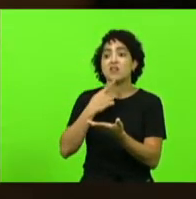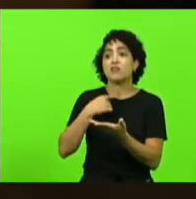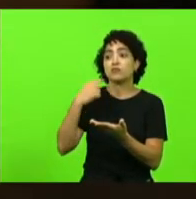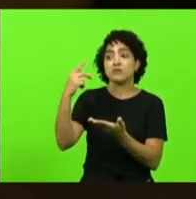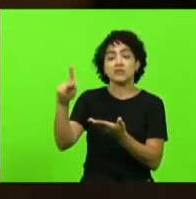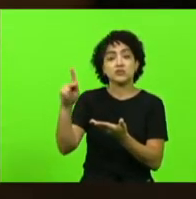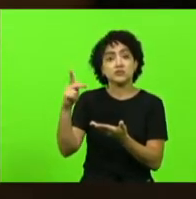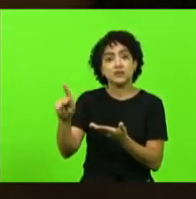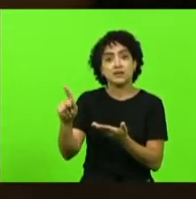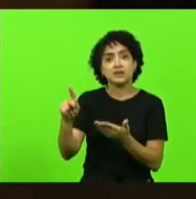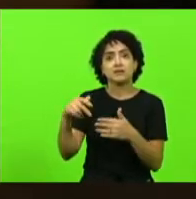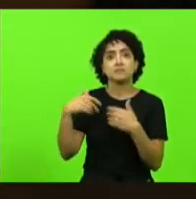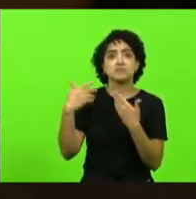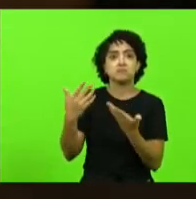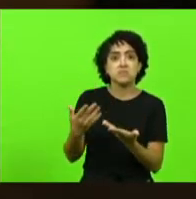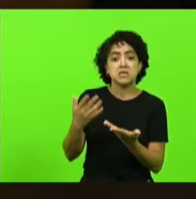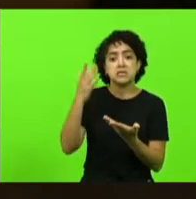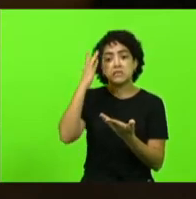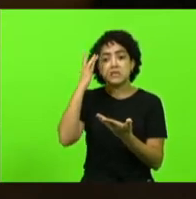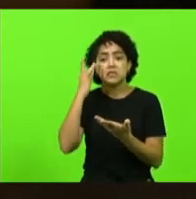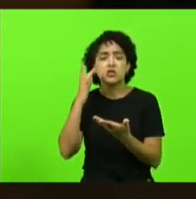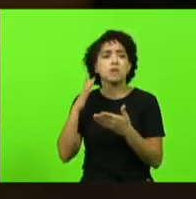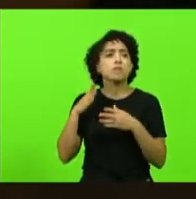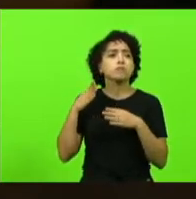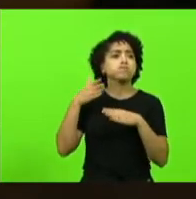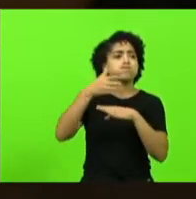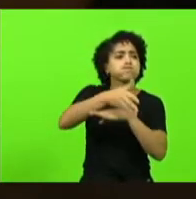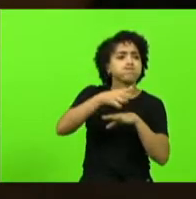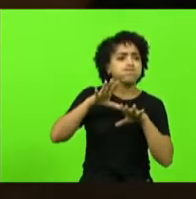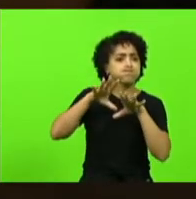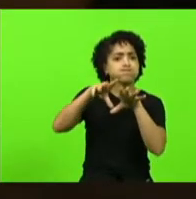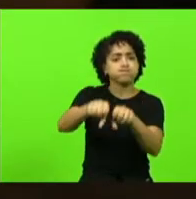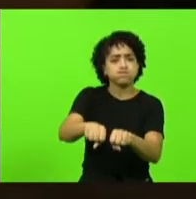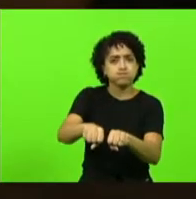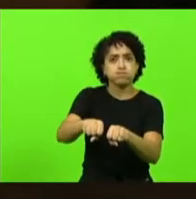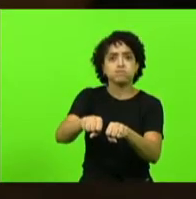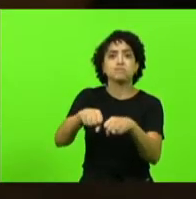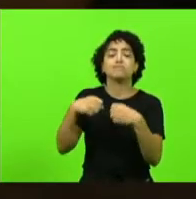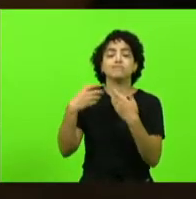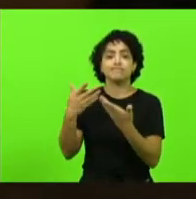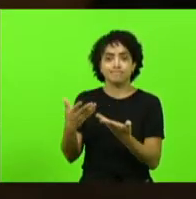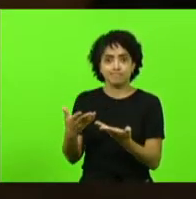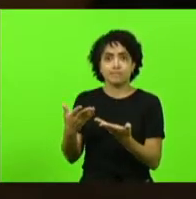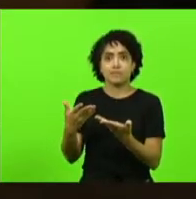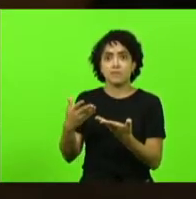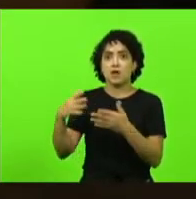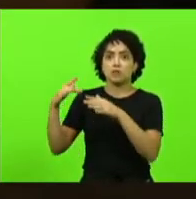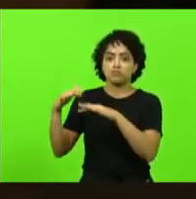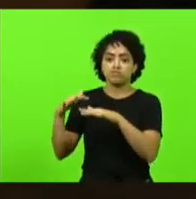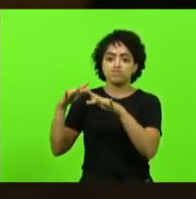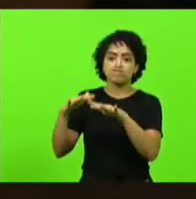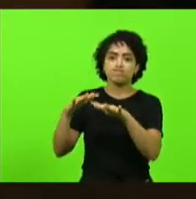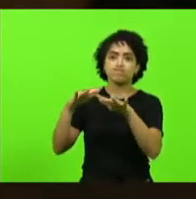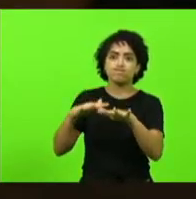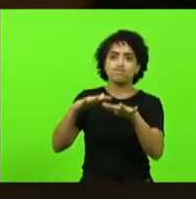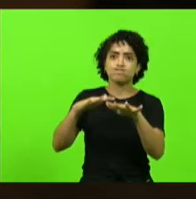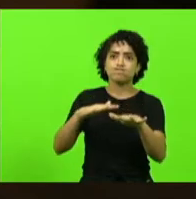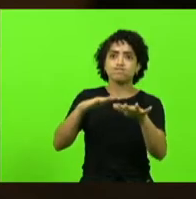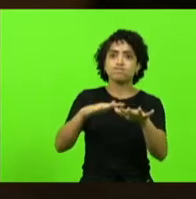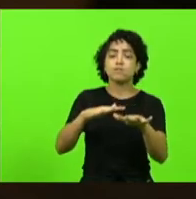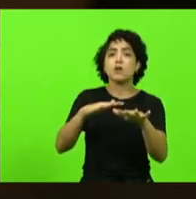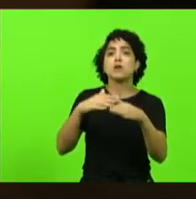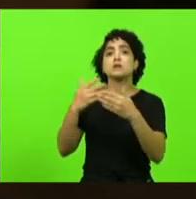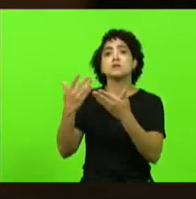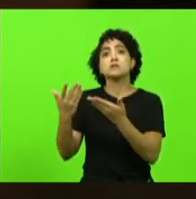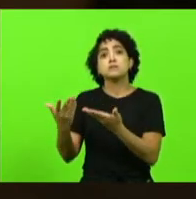se ele achar que tem que invadir um país bom então o seu exército invade aquele país se ele